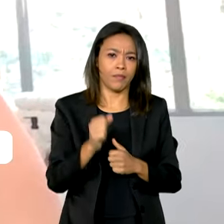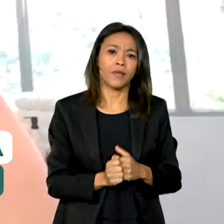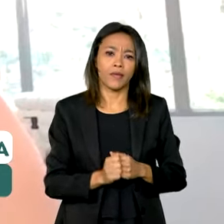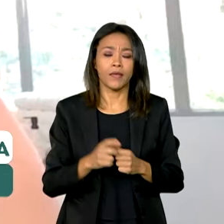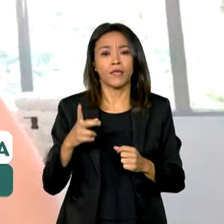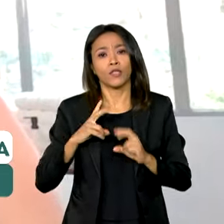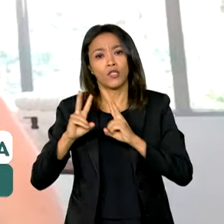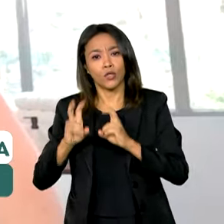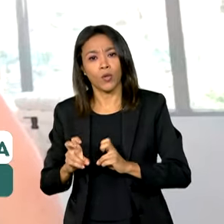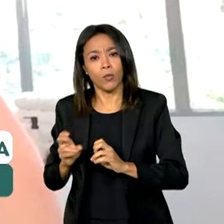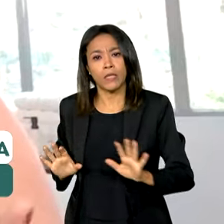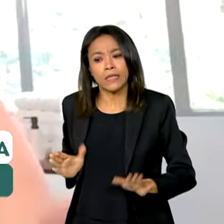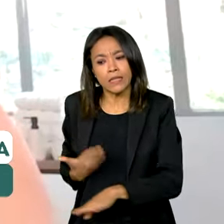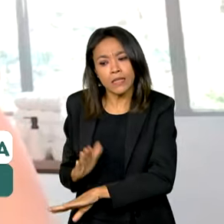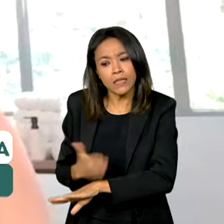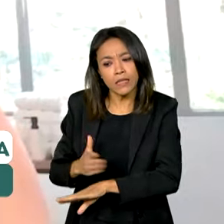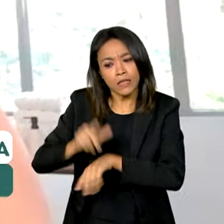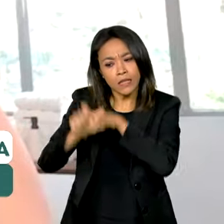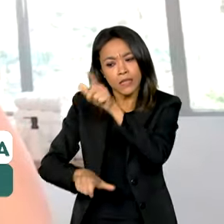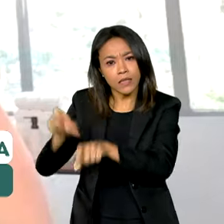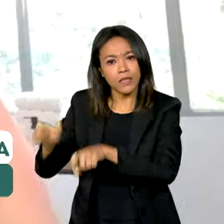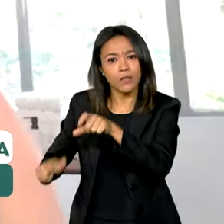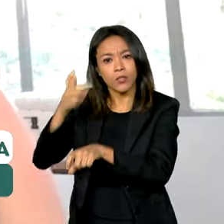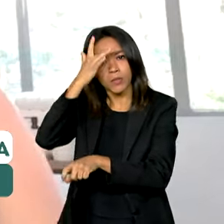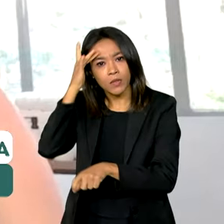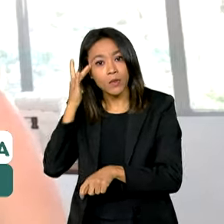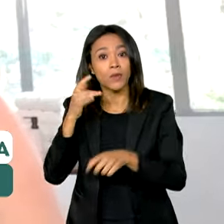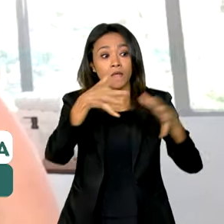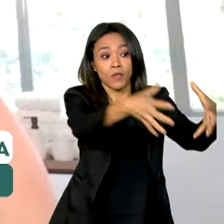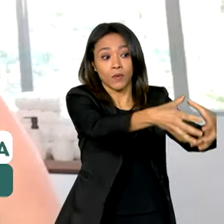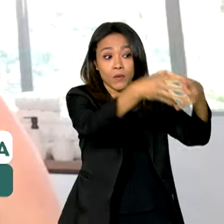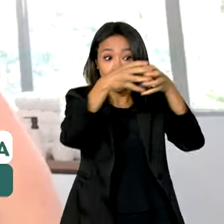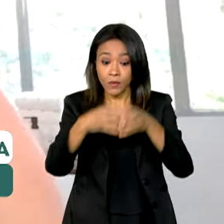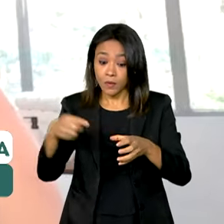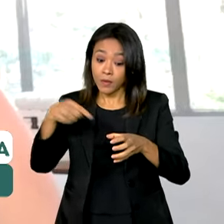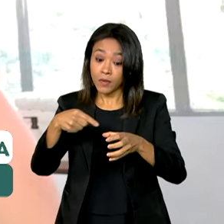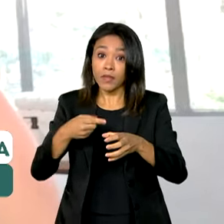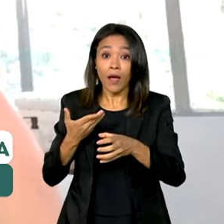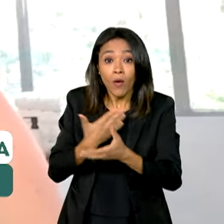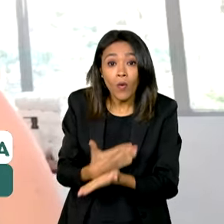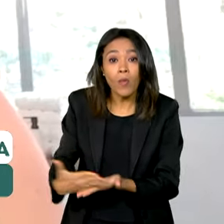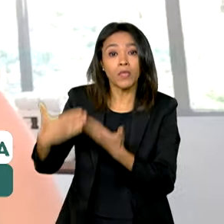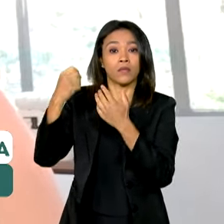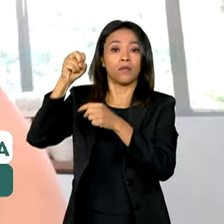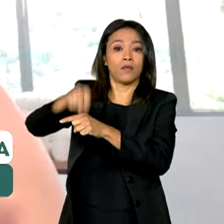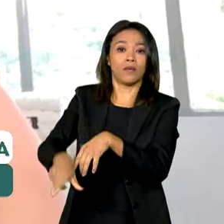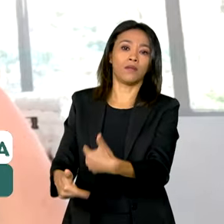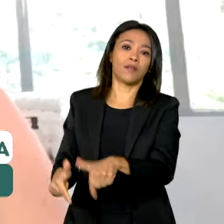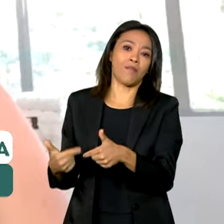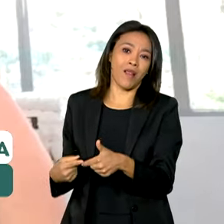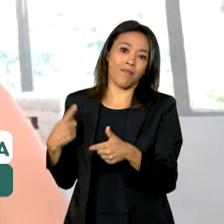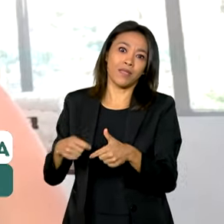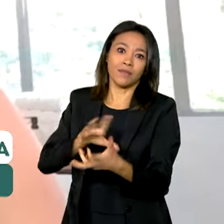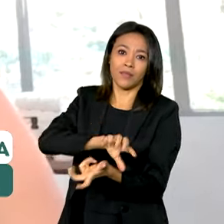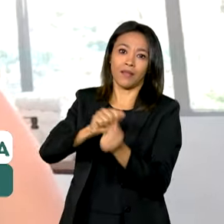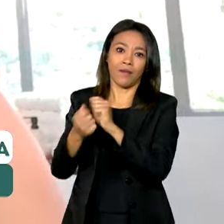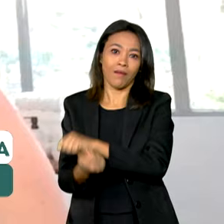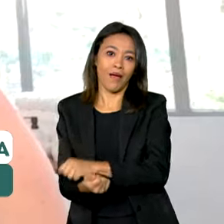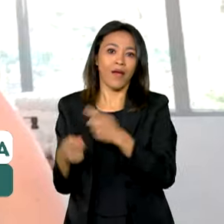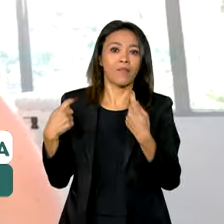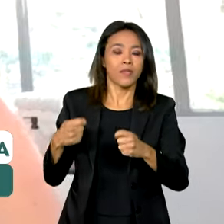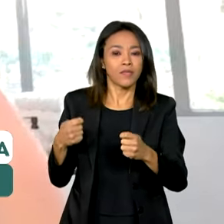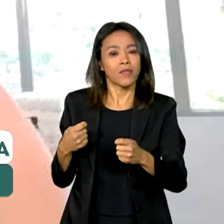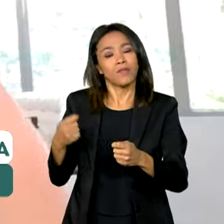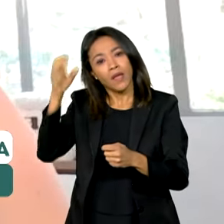movimento de pessoas, são gerações que estão vindo no mercado de trabalho, que a gente precisa se adequar e aprender